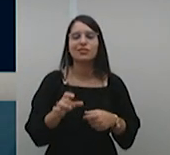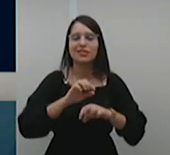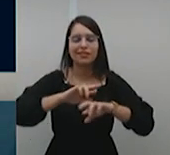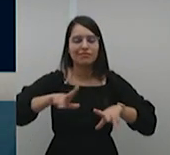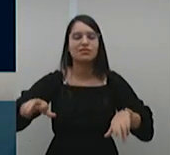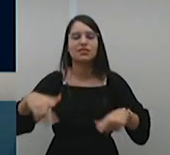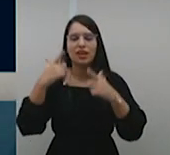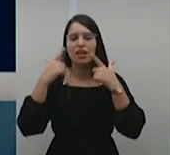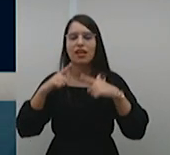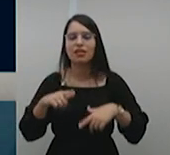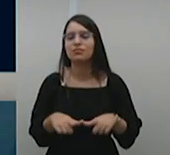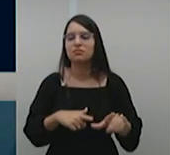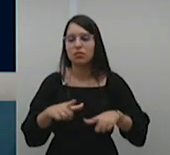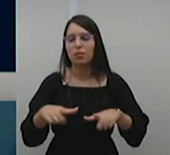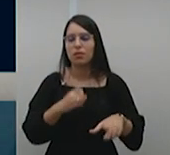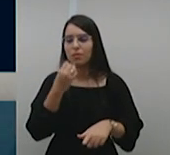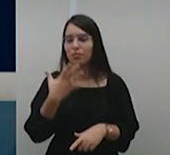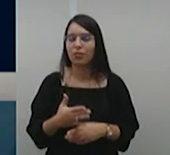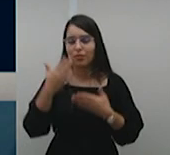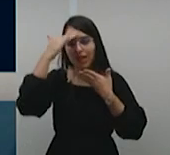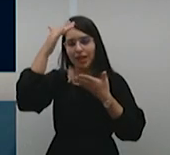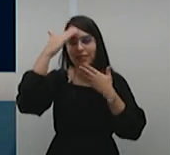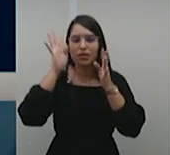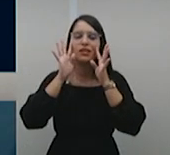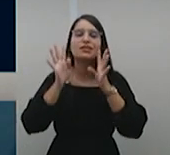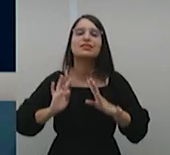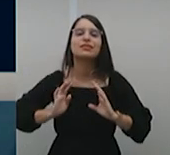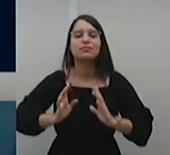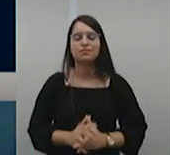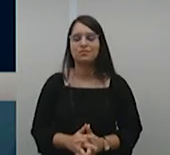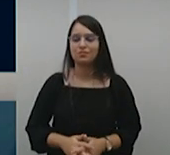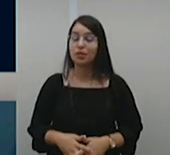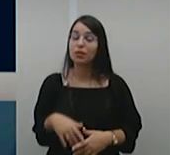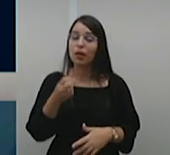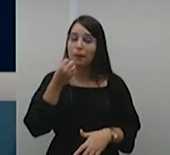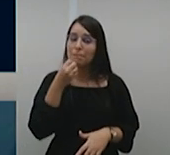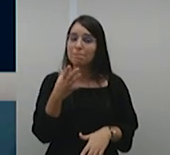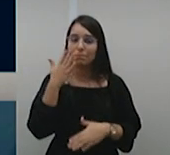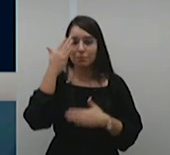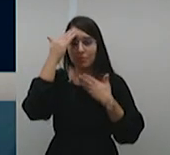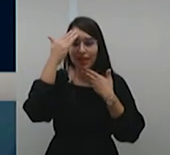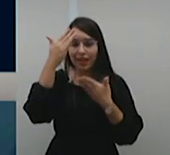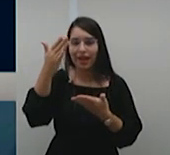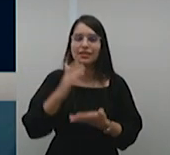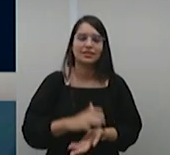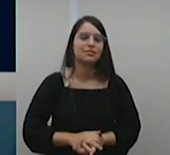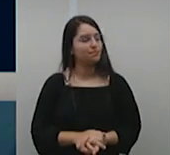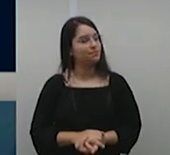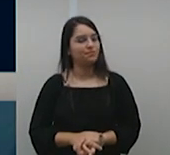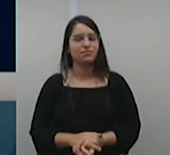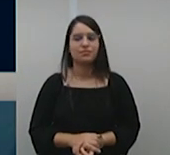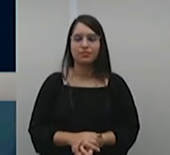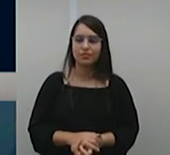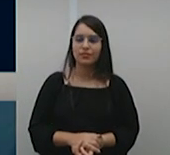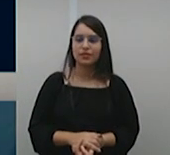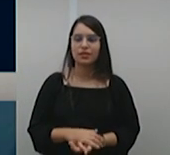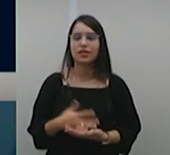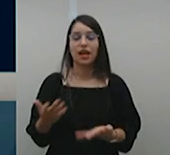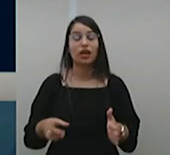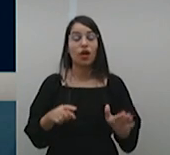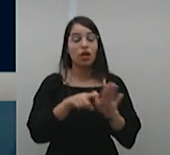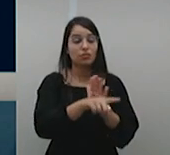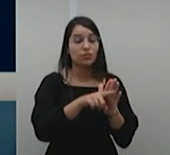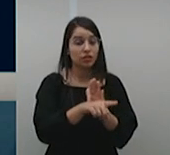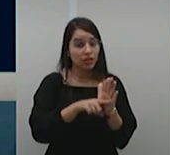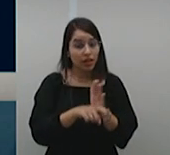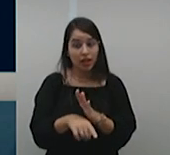atenção de todos. Muito obrigado, doutor Carlos Frederico, pelas suas palavras. Eu, em W, se alguém tem mais